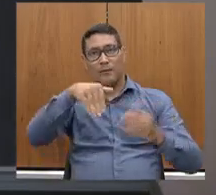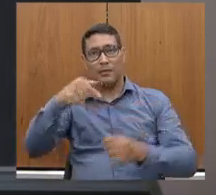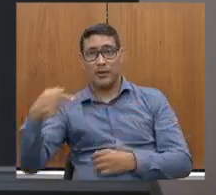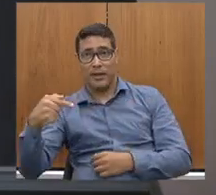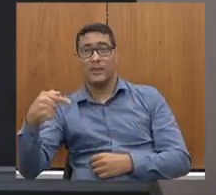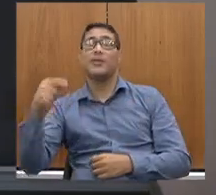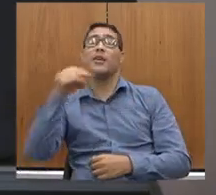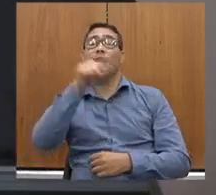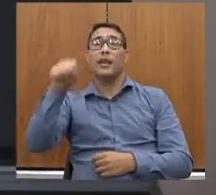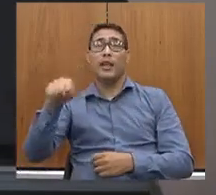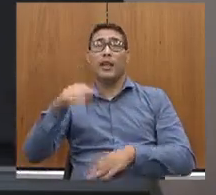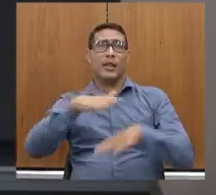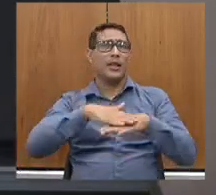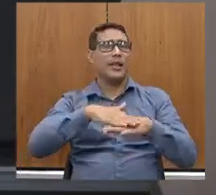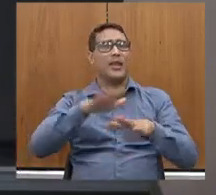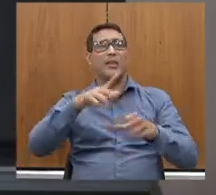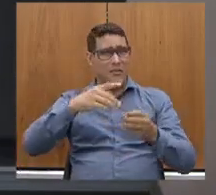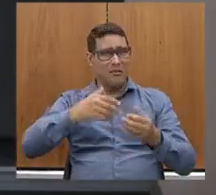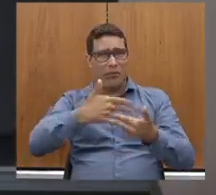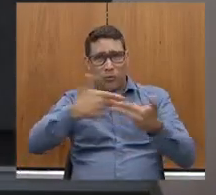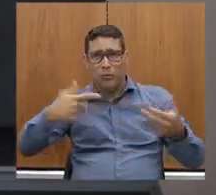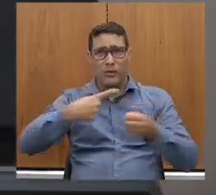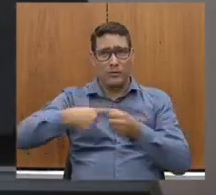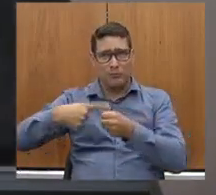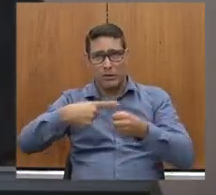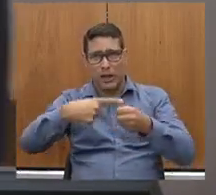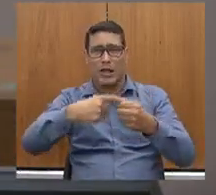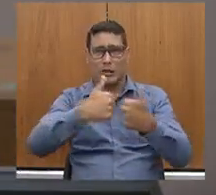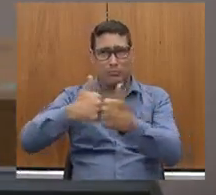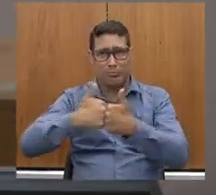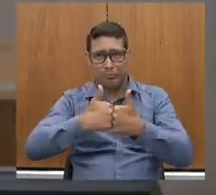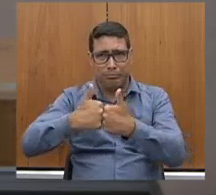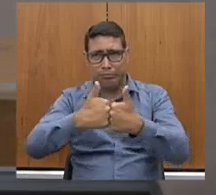Pedro Leopoldo, sua região ali, deputado Prudente,